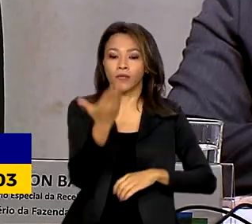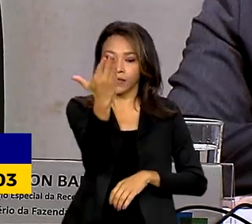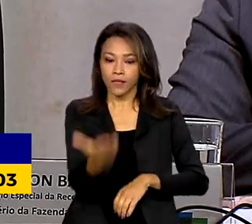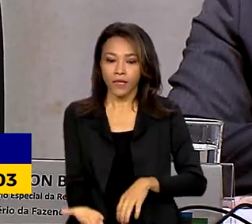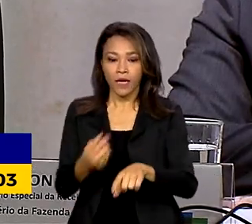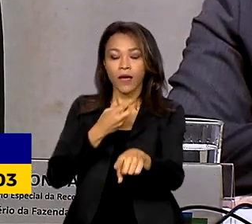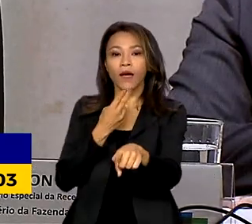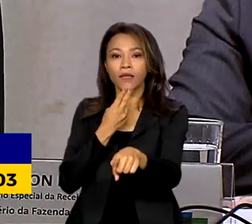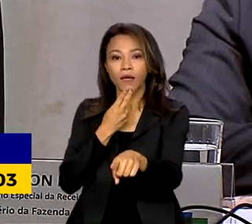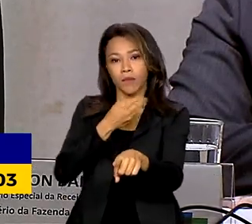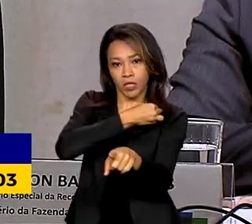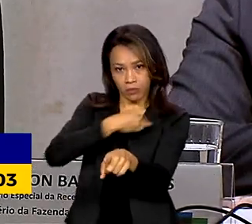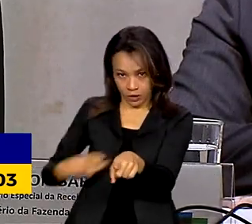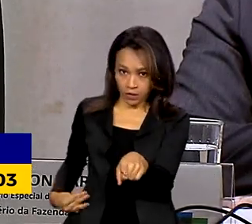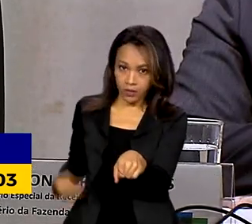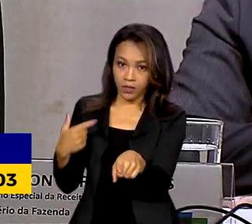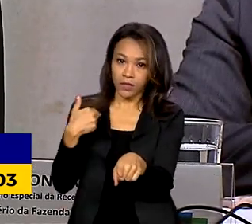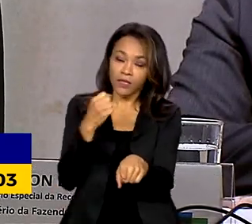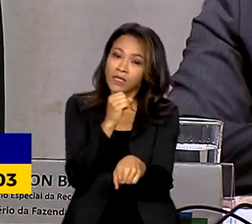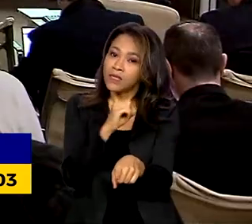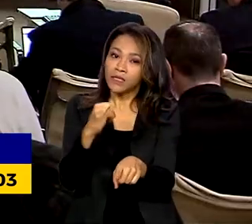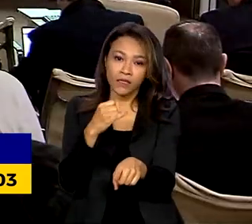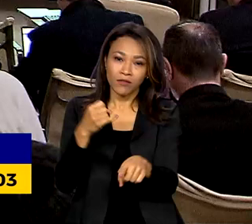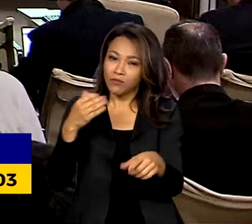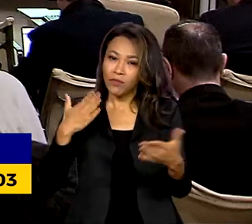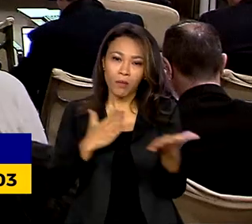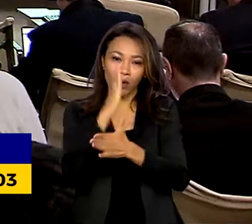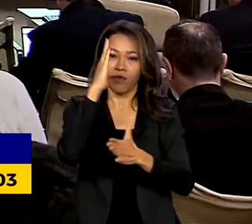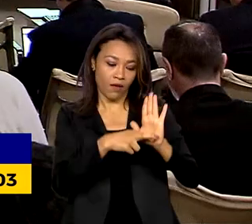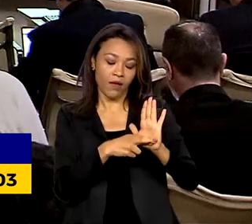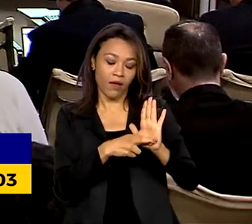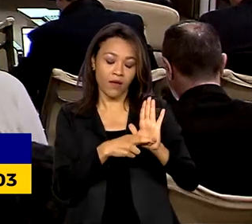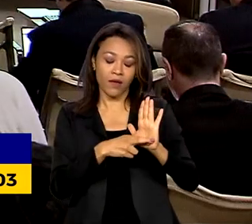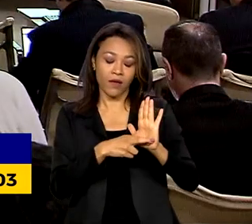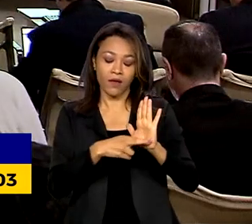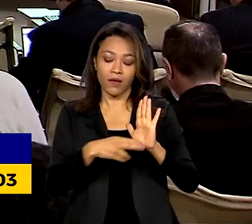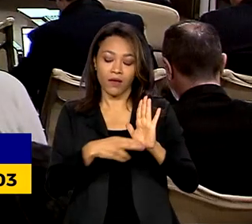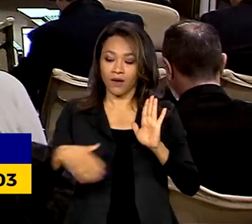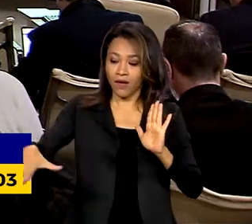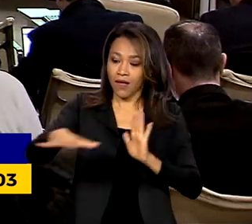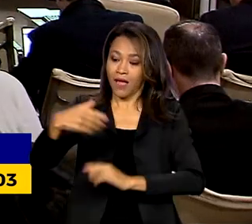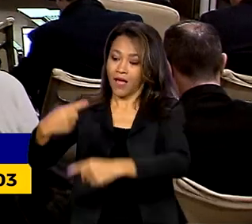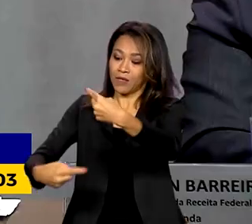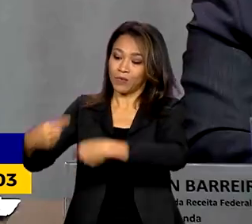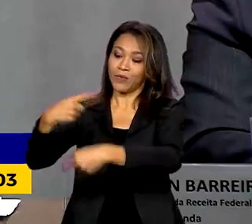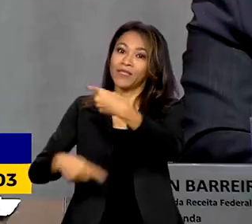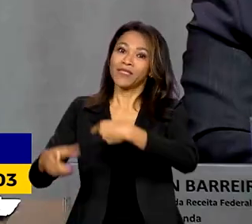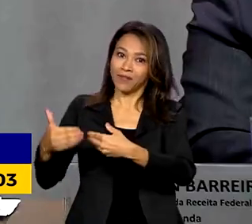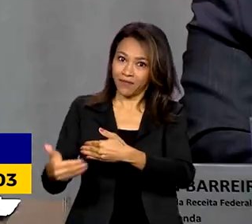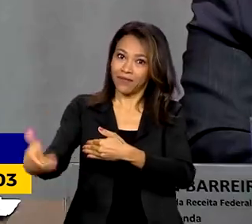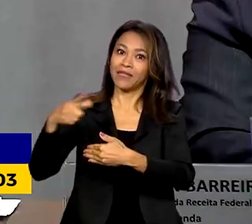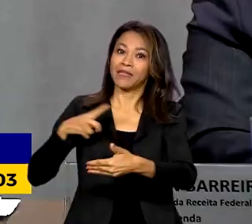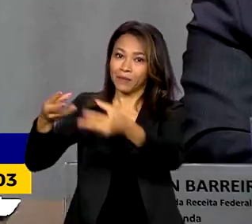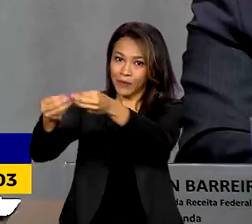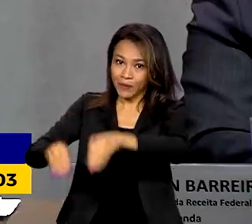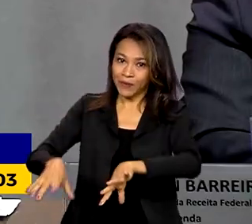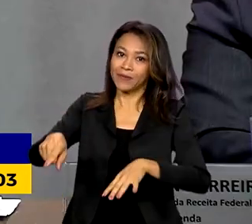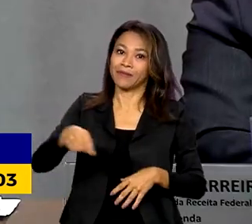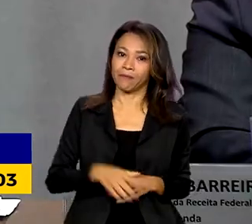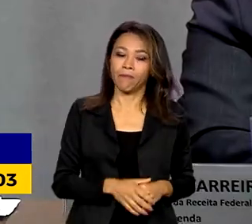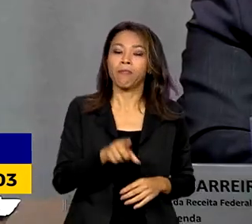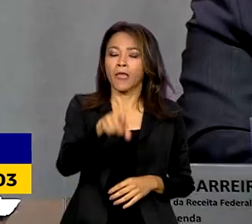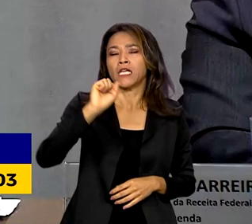Tebbit, sem a aprovação da nova regra fiscal, as políticas públicas foram emitidas. O Congresso Nacional terá a